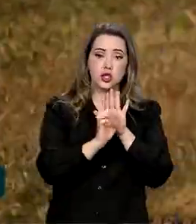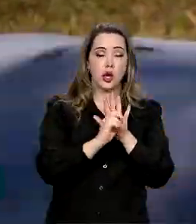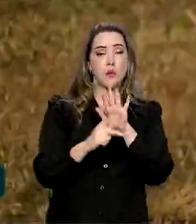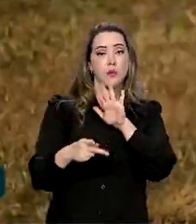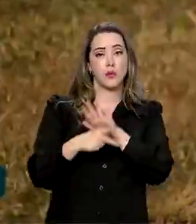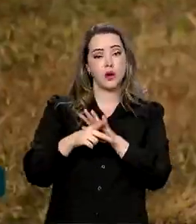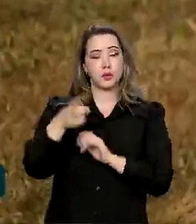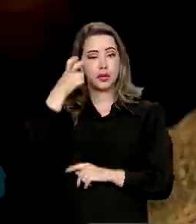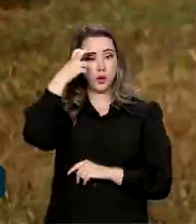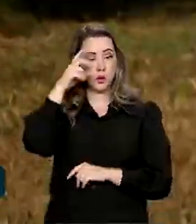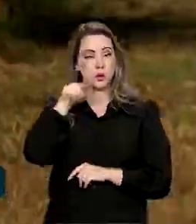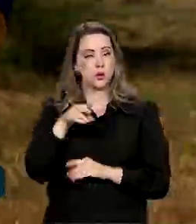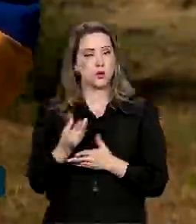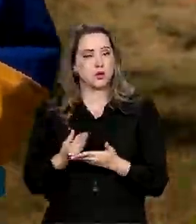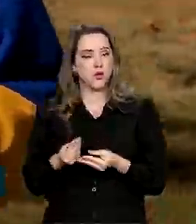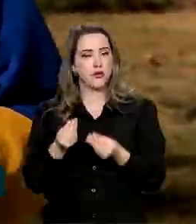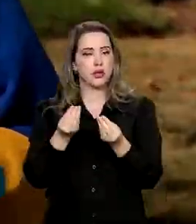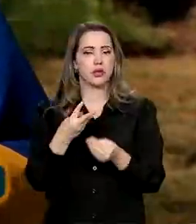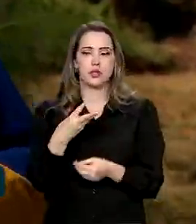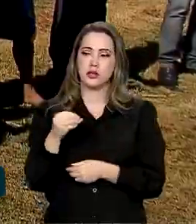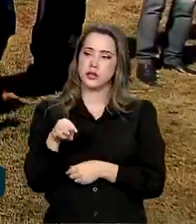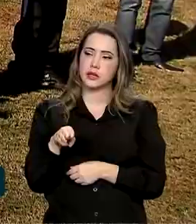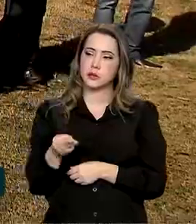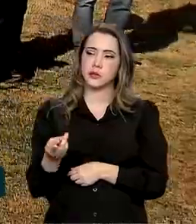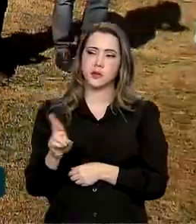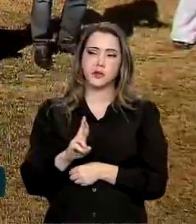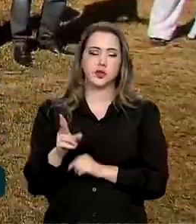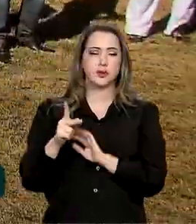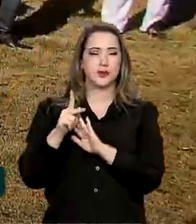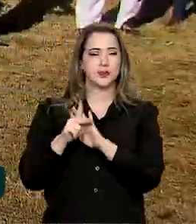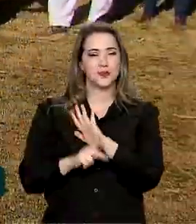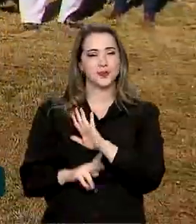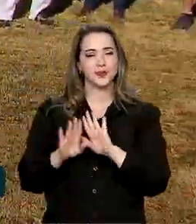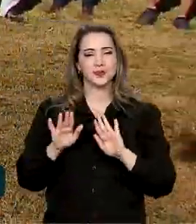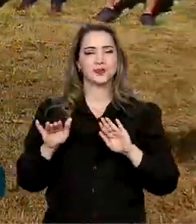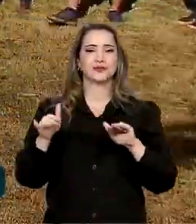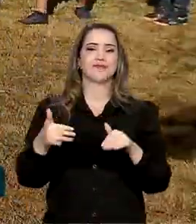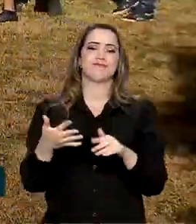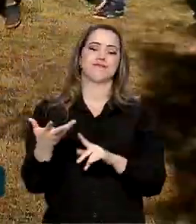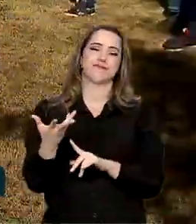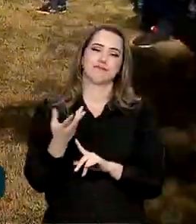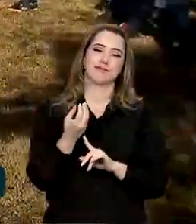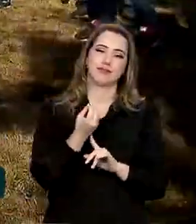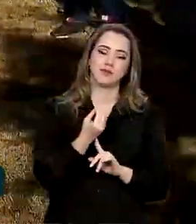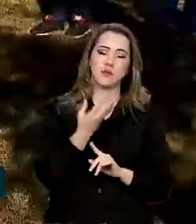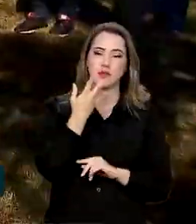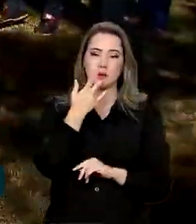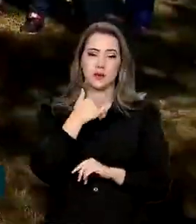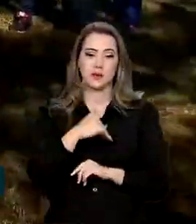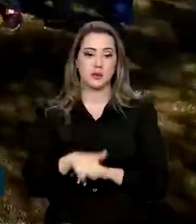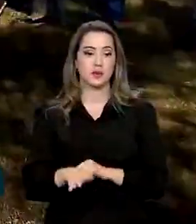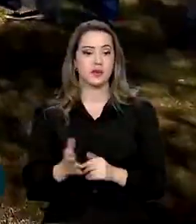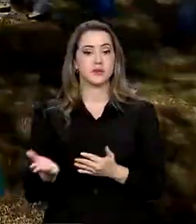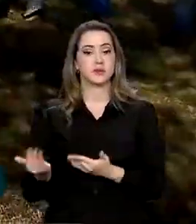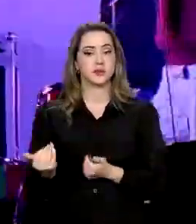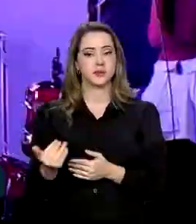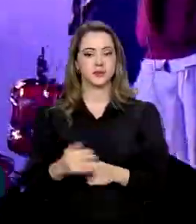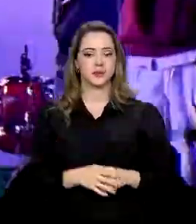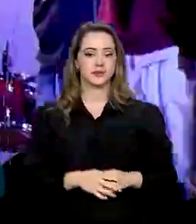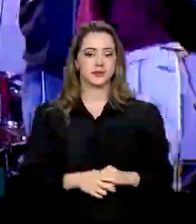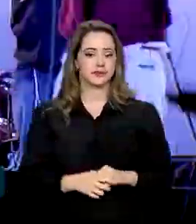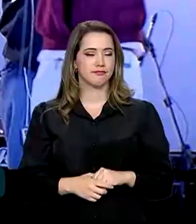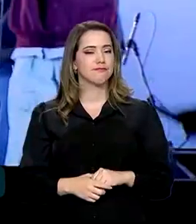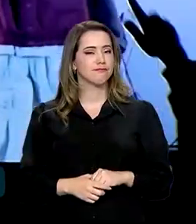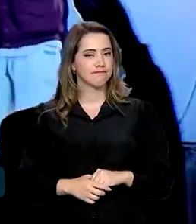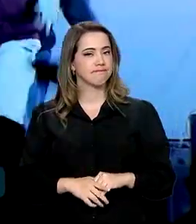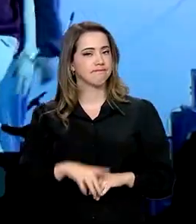e prevê 30 milhões de reais para projetos na área artística para crianças e adolescentes. A